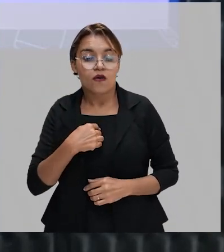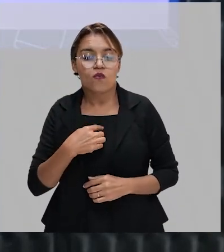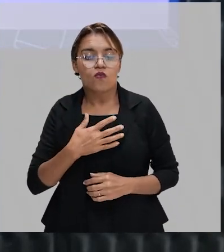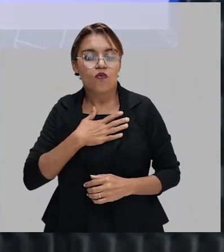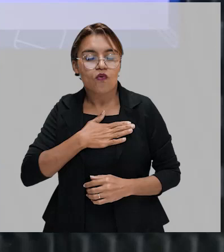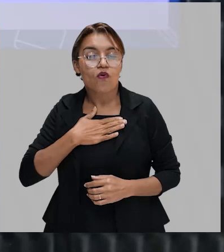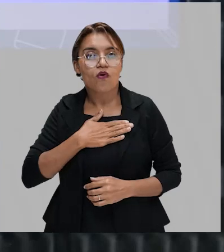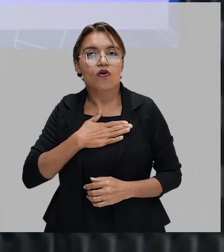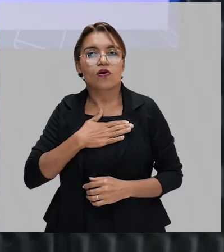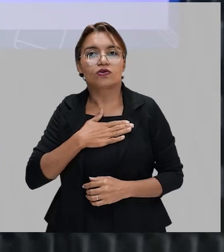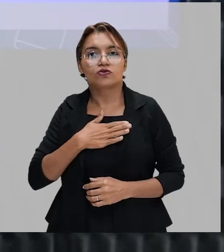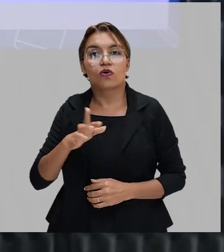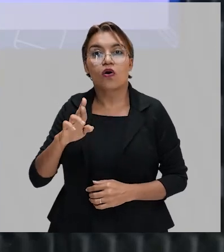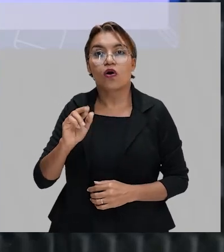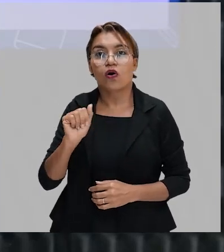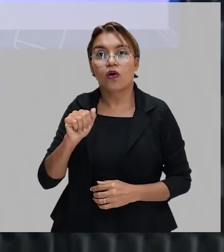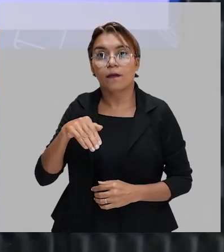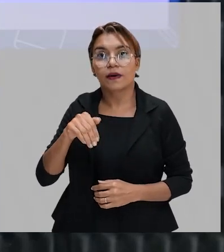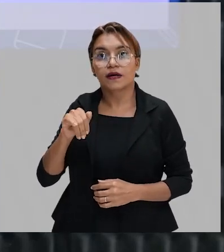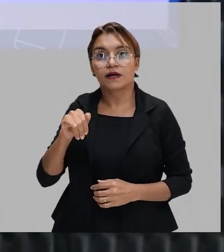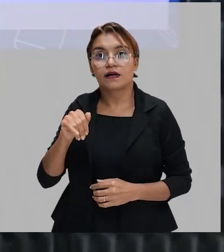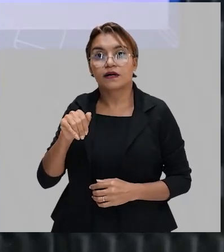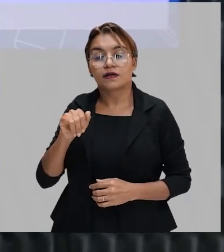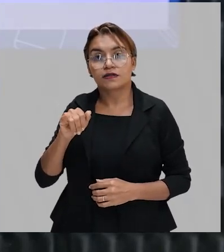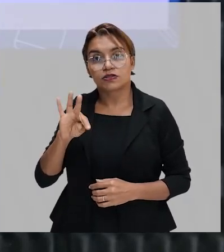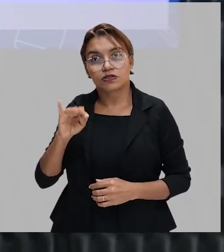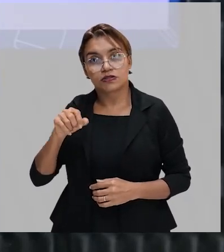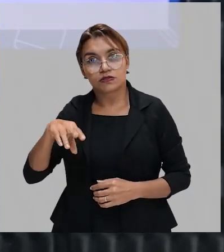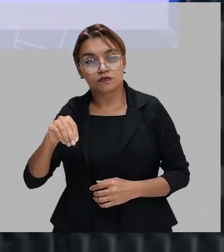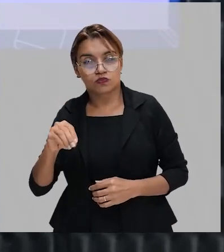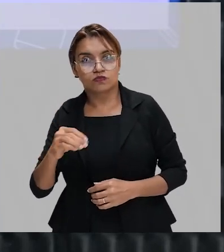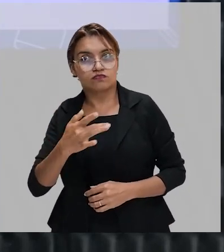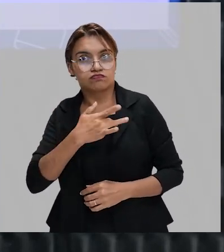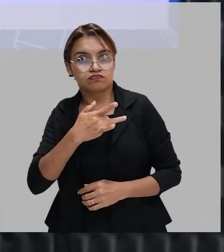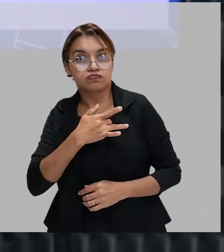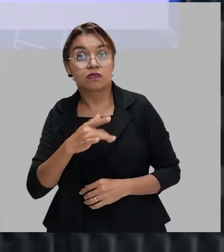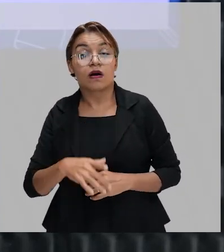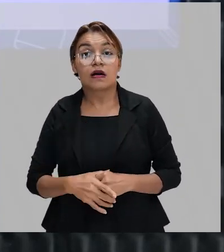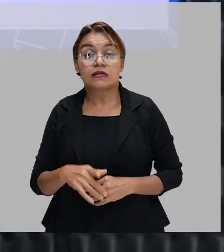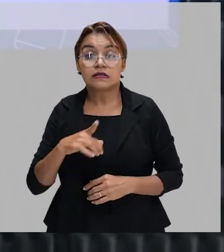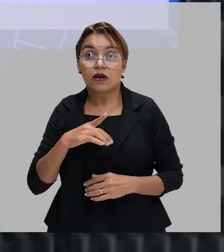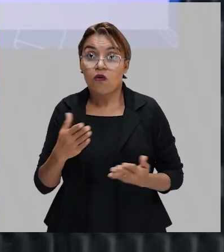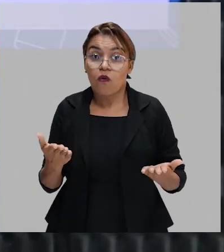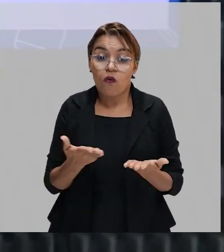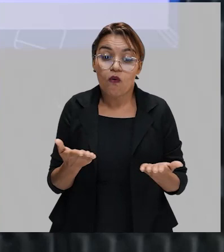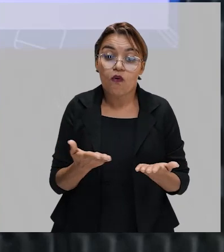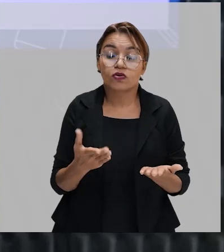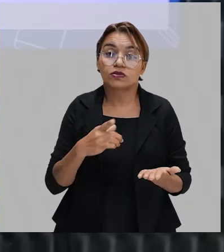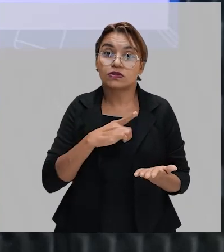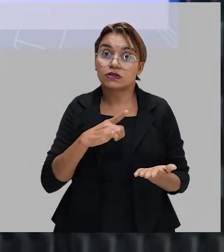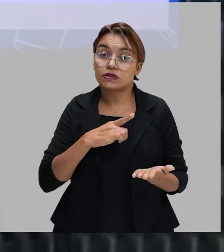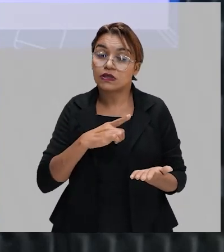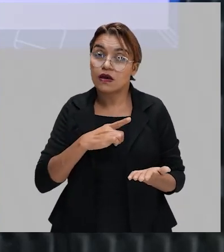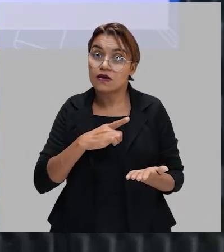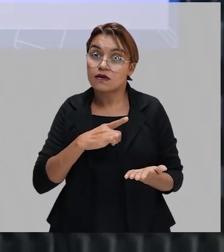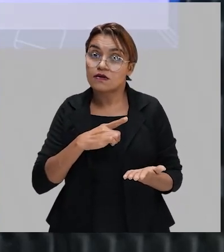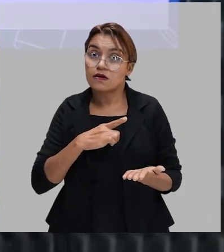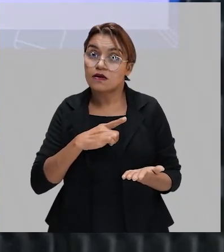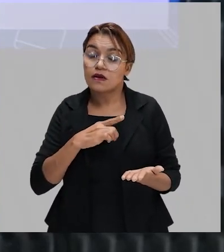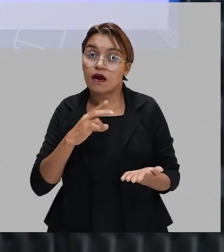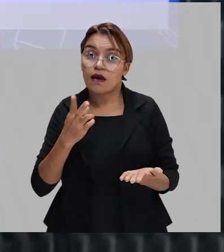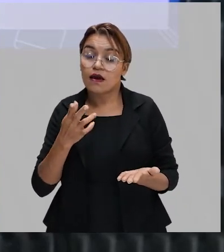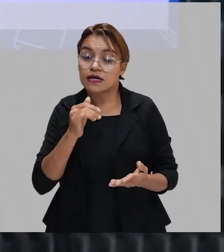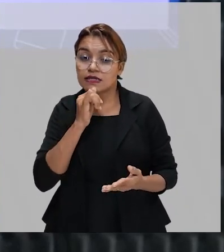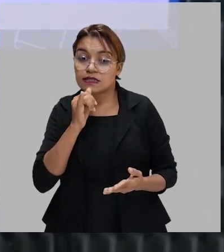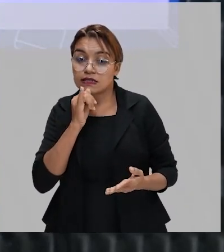é o romantismo. Embora o romantismo hoje, na sua atualidade, tenha uma concepção diferente. E é onde